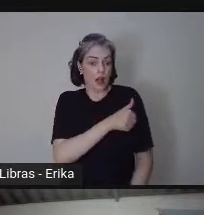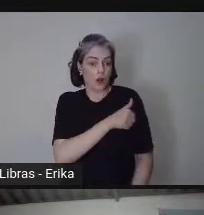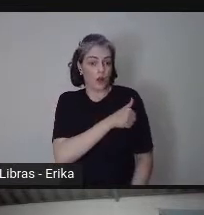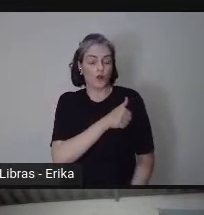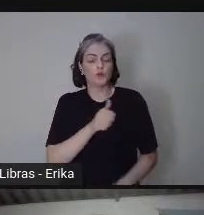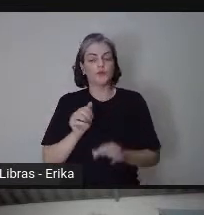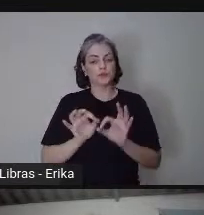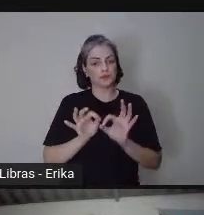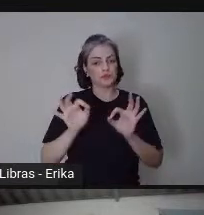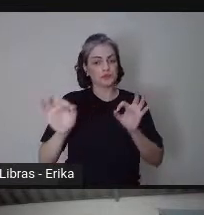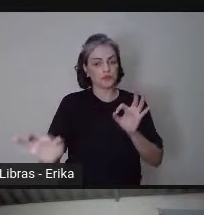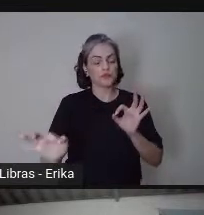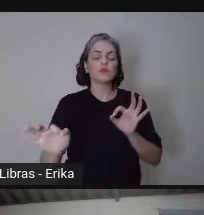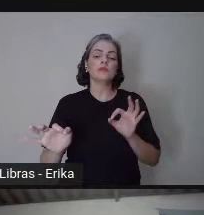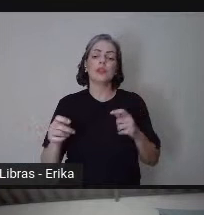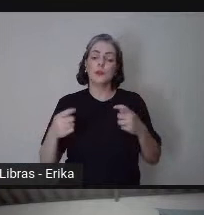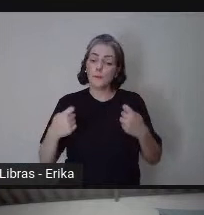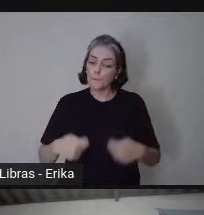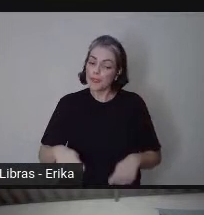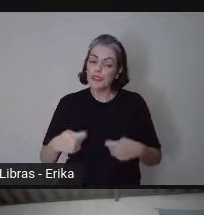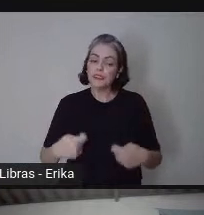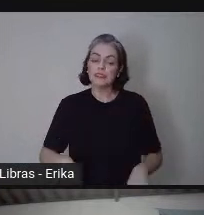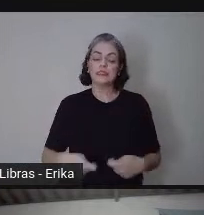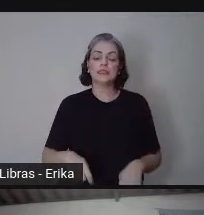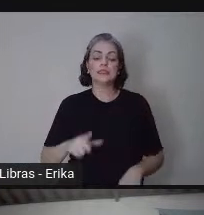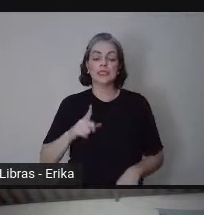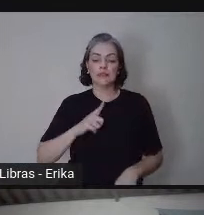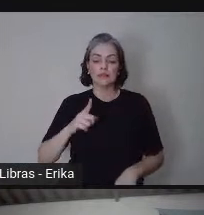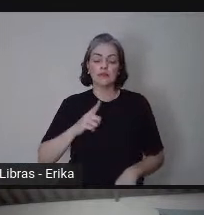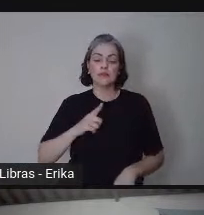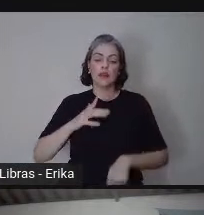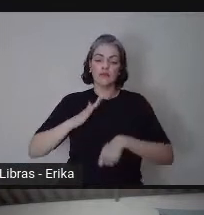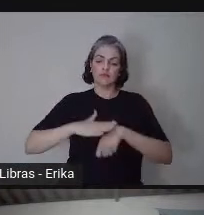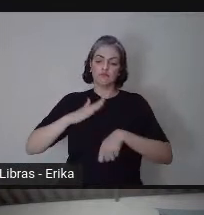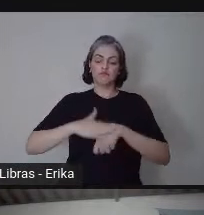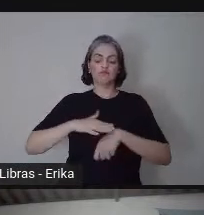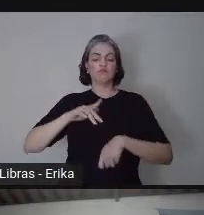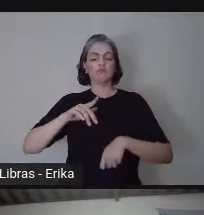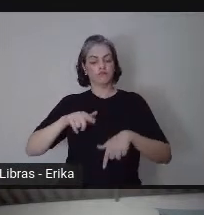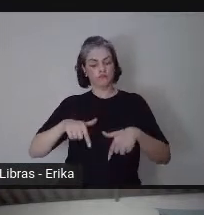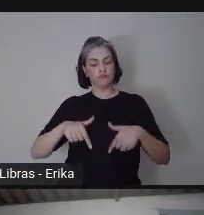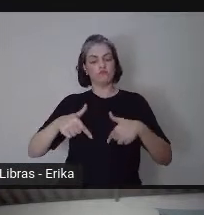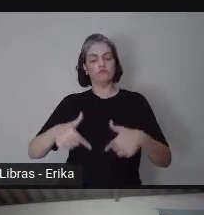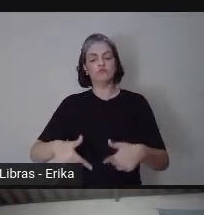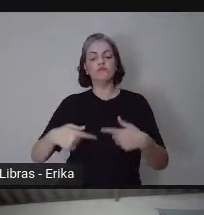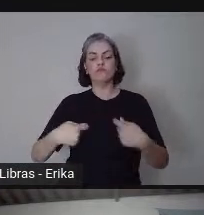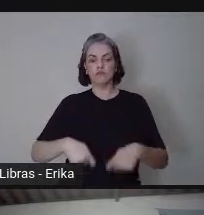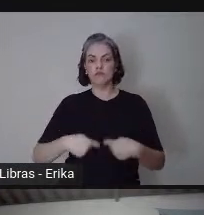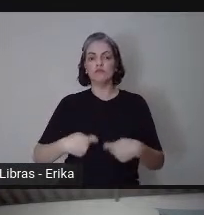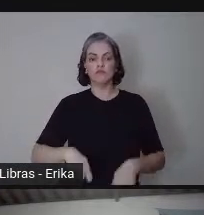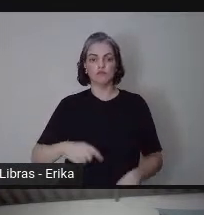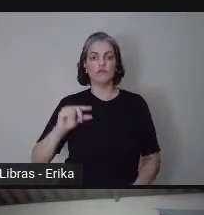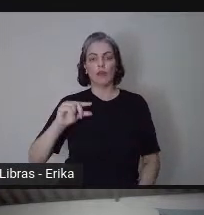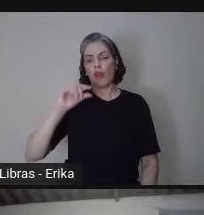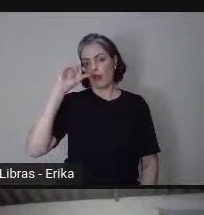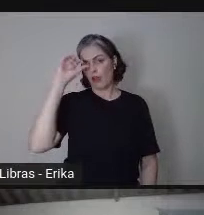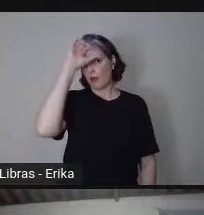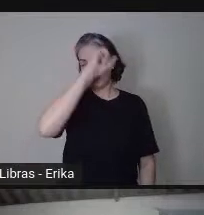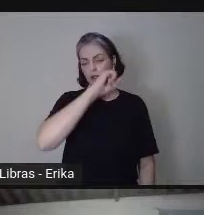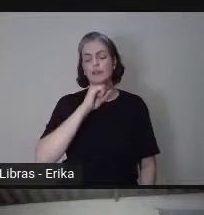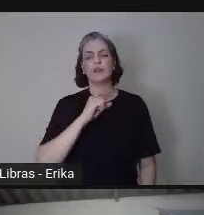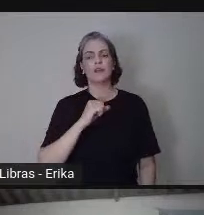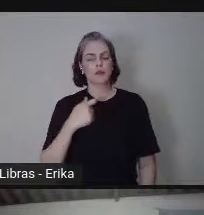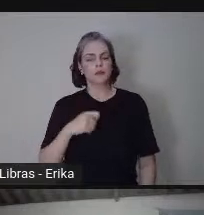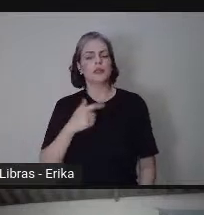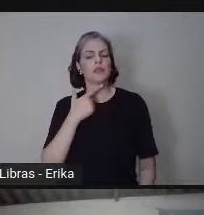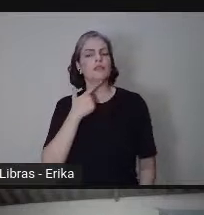aluno que ele precisa ter uma certa autonomia, ele precisa aprender, ele precisa desejar